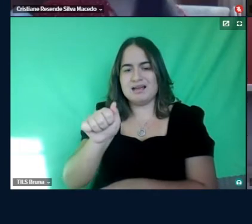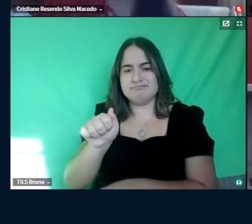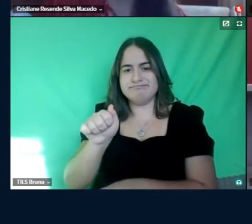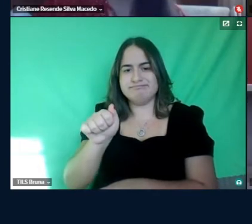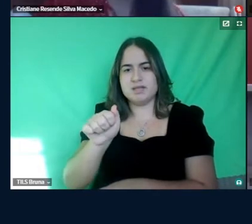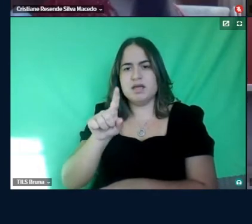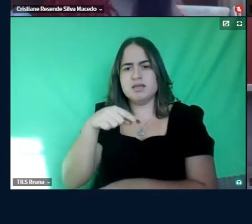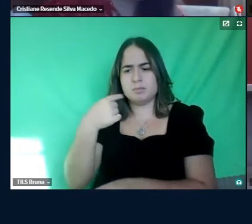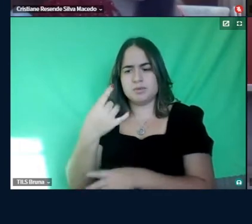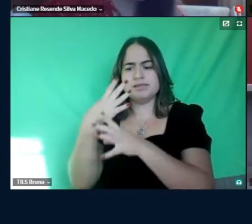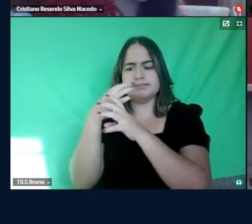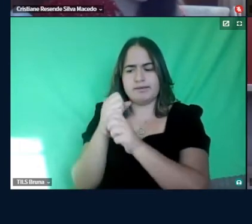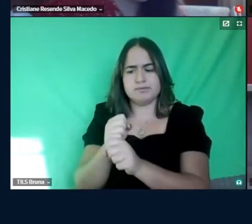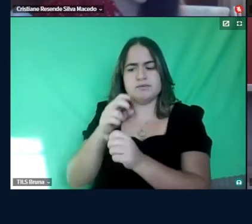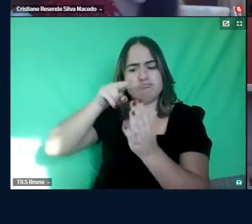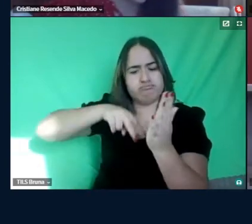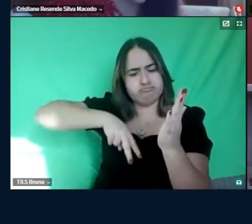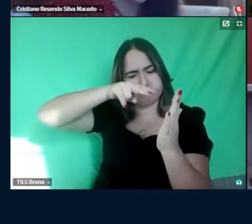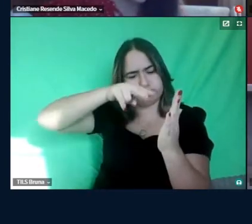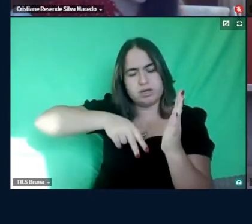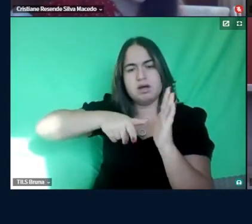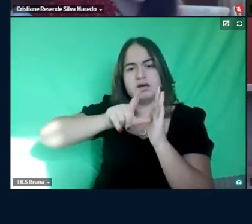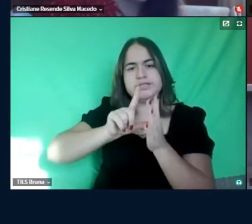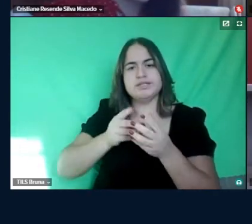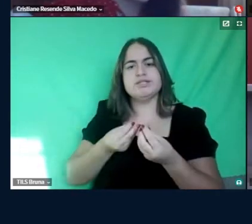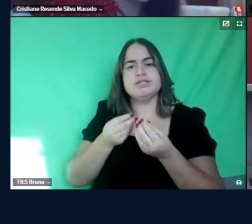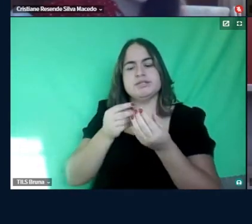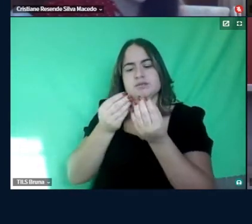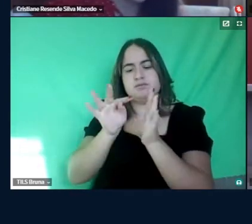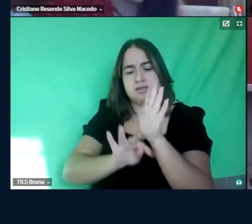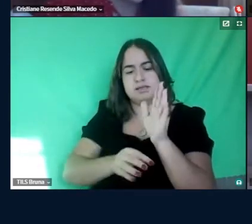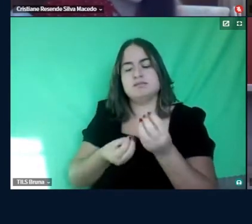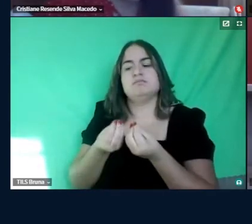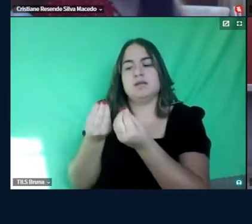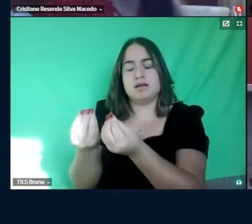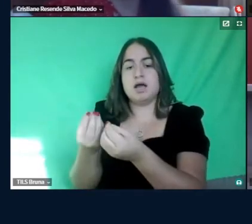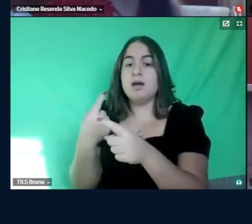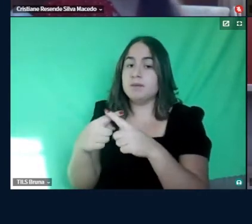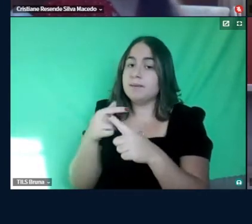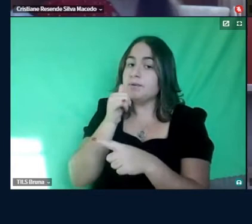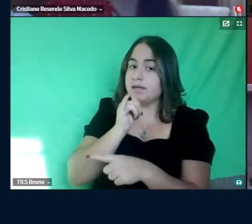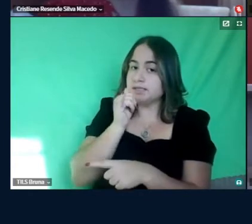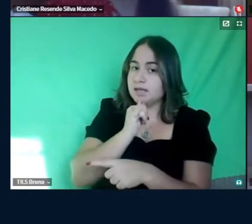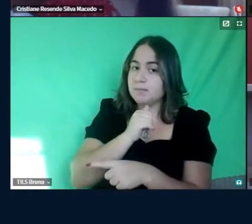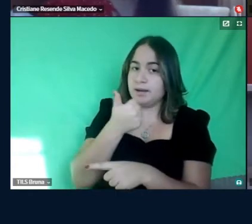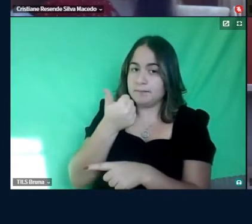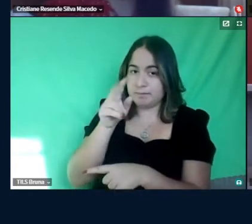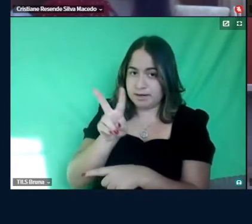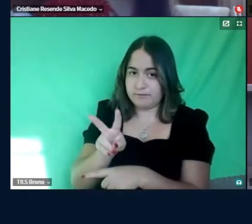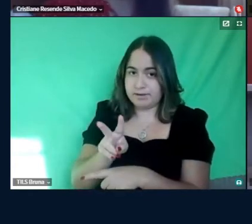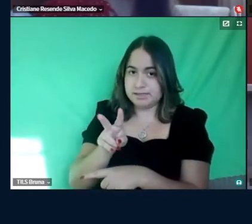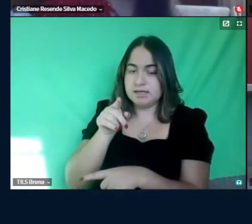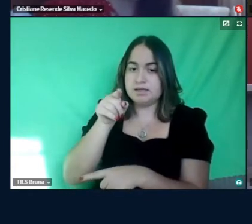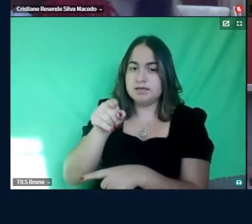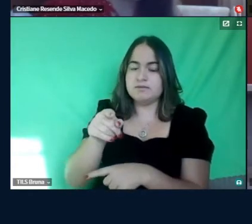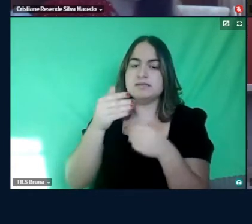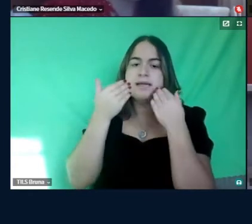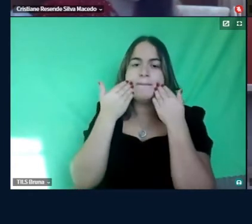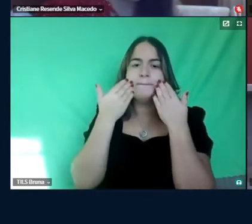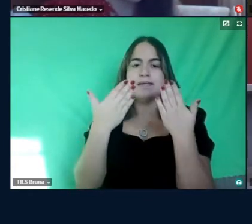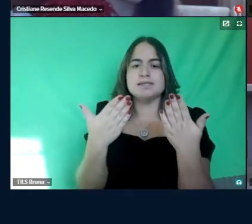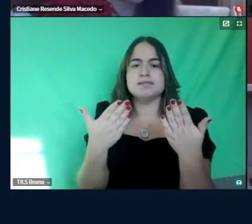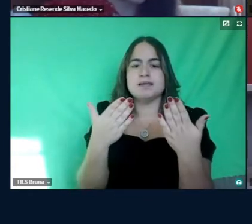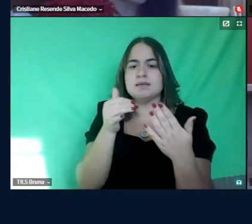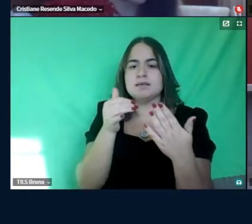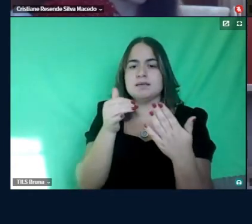revisada antes de você entregar o seu texto, porque, por exemplo, a primeira vez que você anuncia a sigla lá, sei lá, vamos